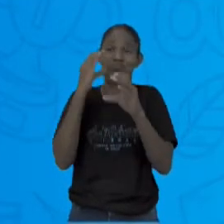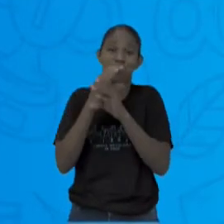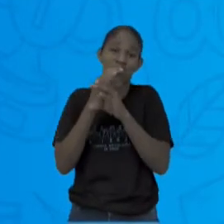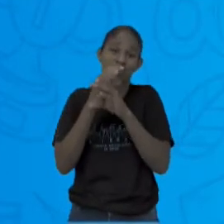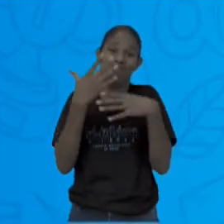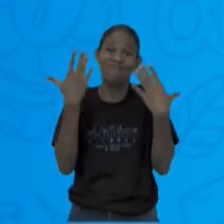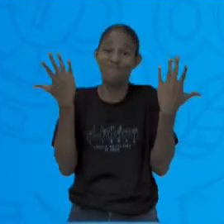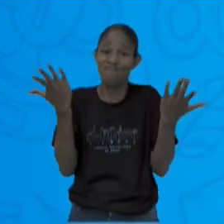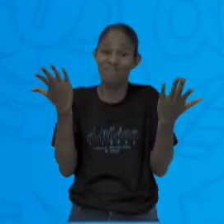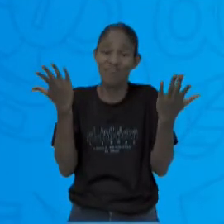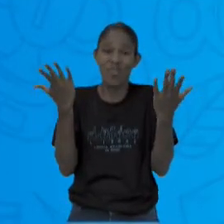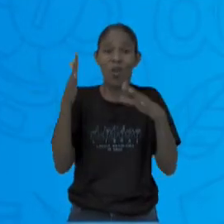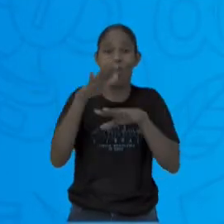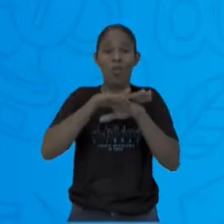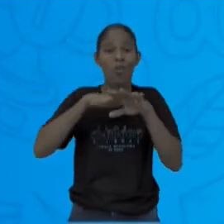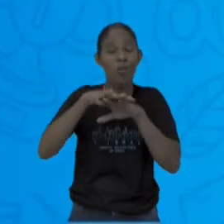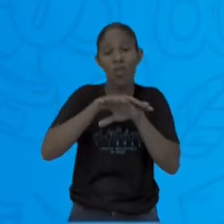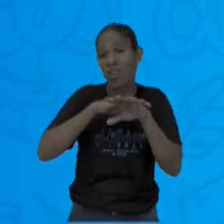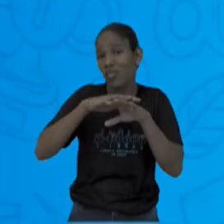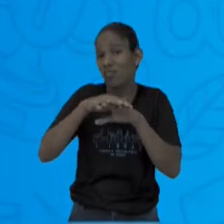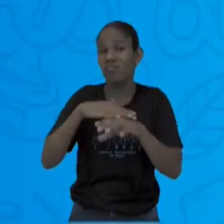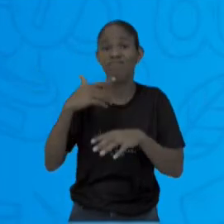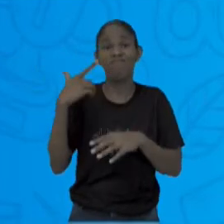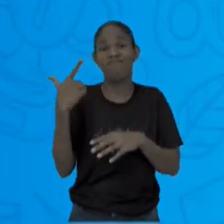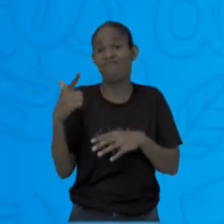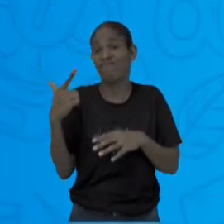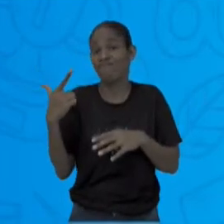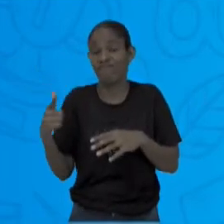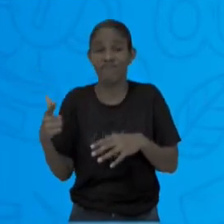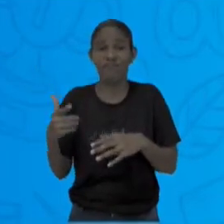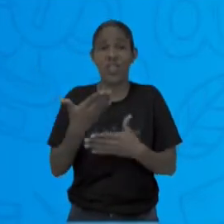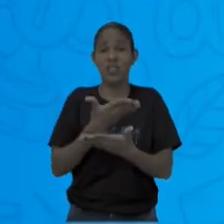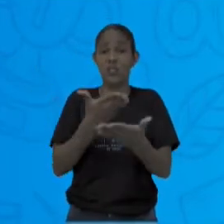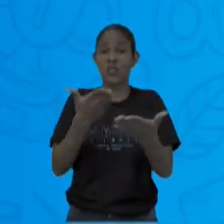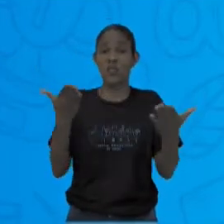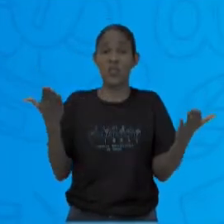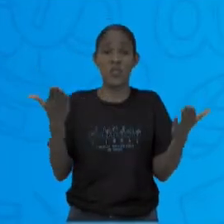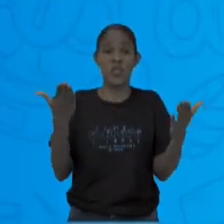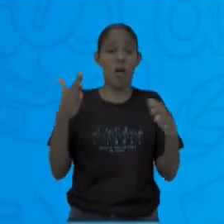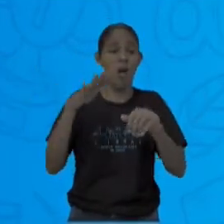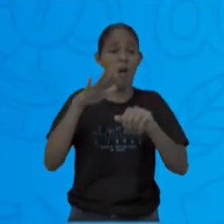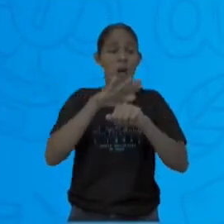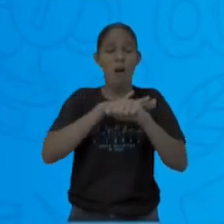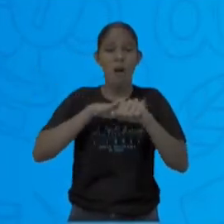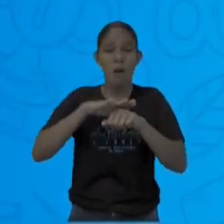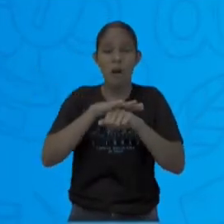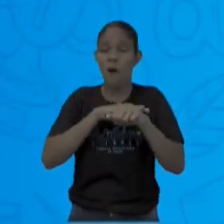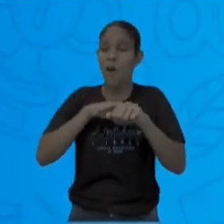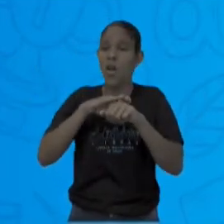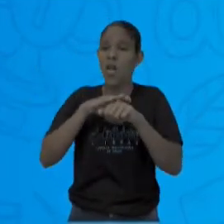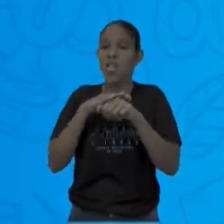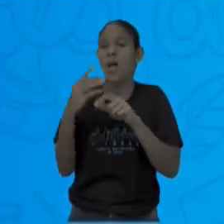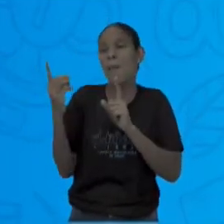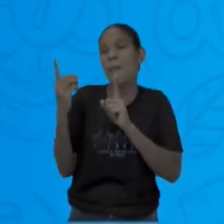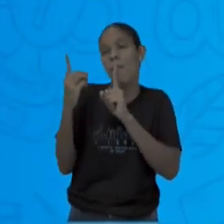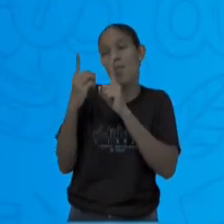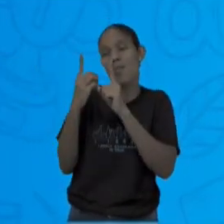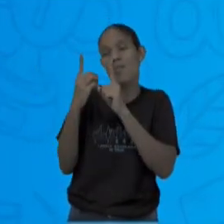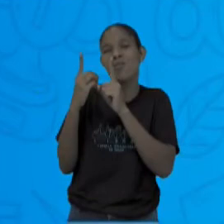se não tiver uma conversa pessoal com eles,